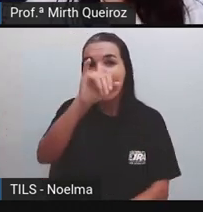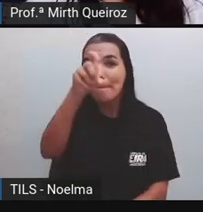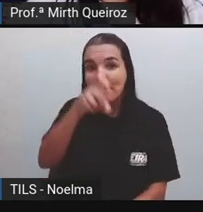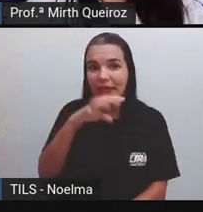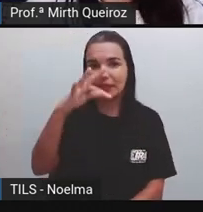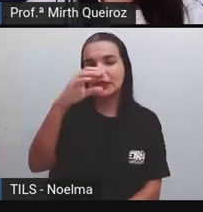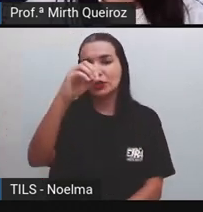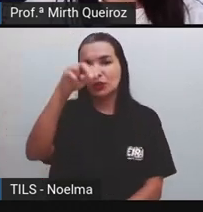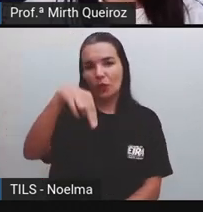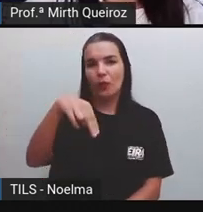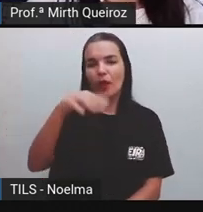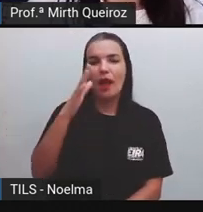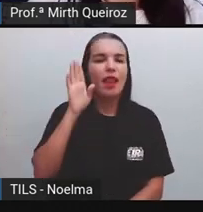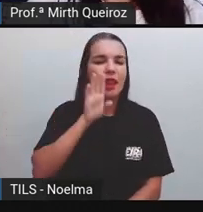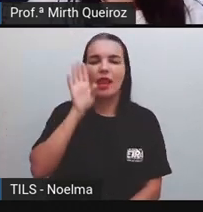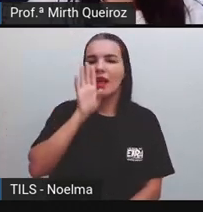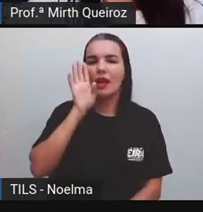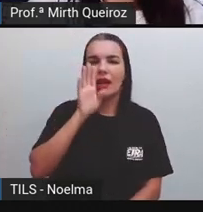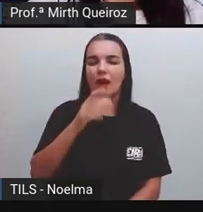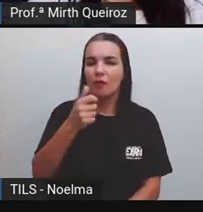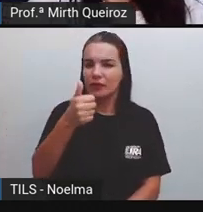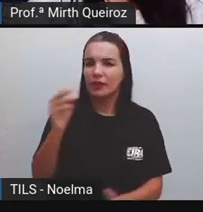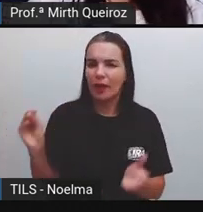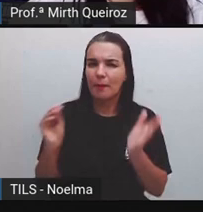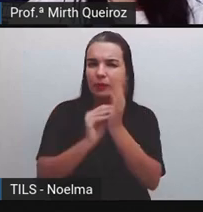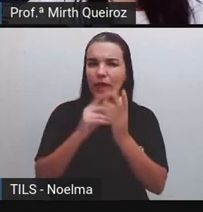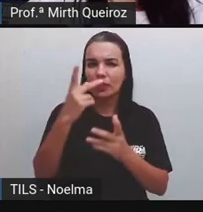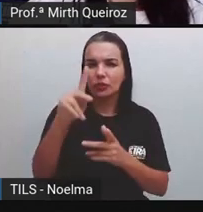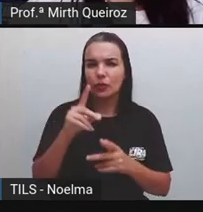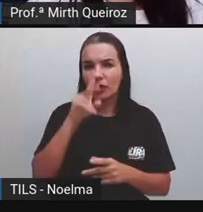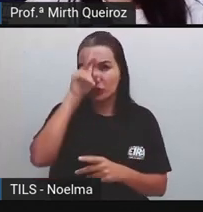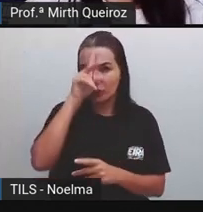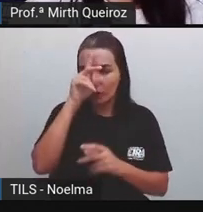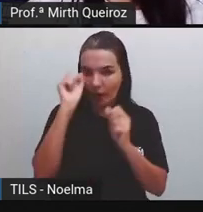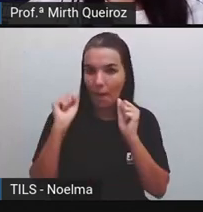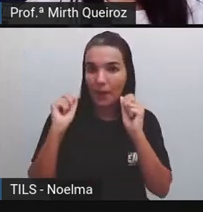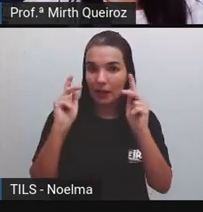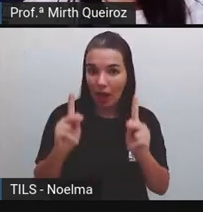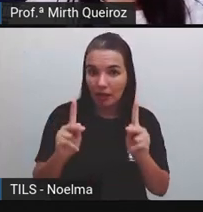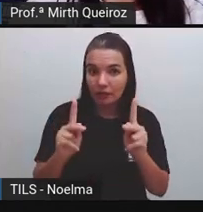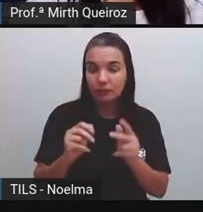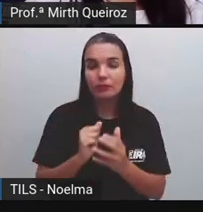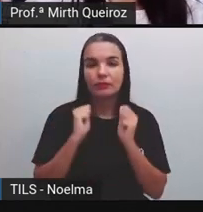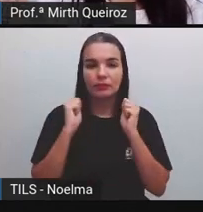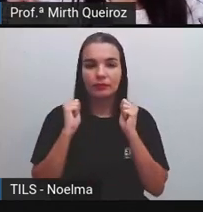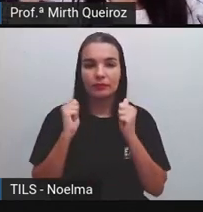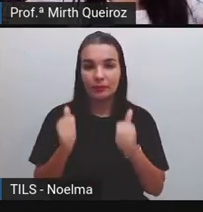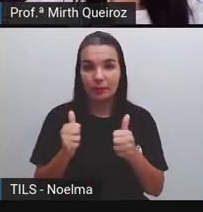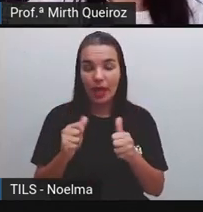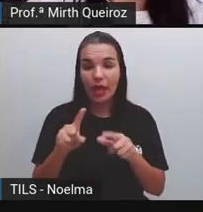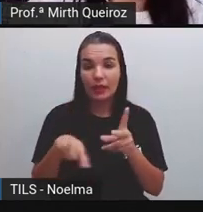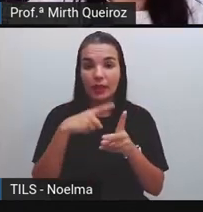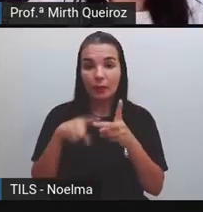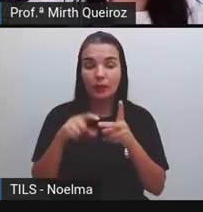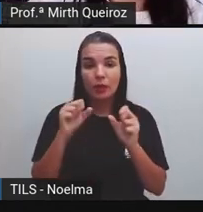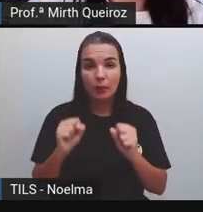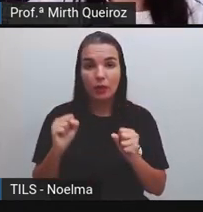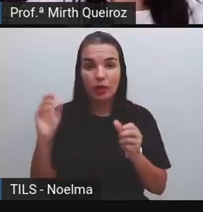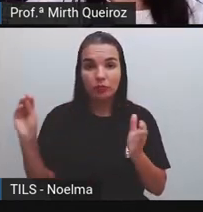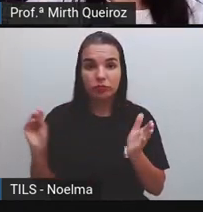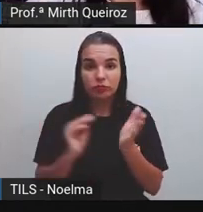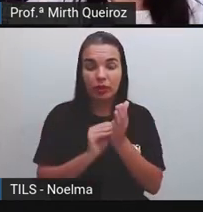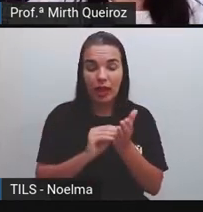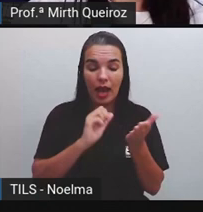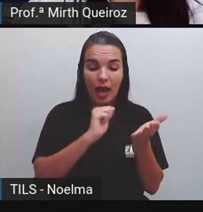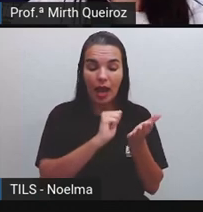É muito divertido. Monte as suas histórias aí no papel, né? As falas em si. Depois, vocês podem entrar nesse aplicativo